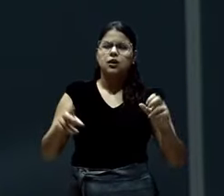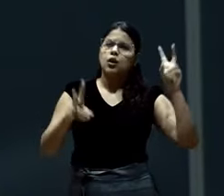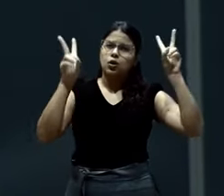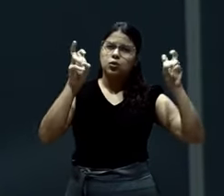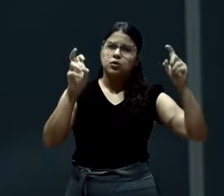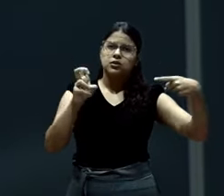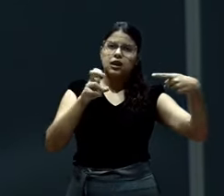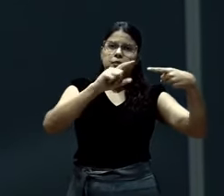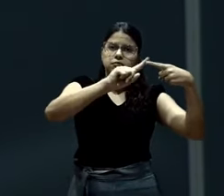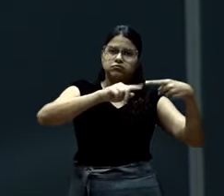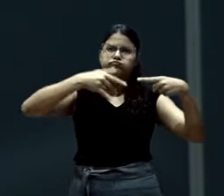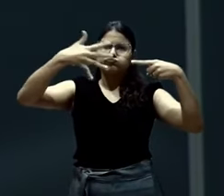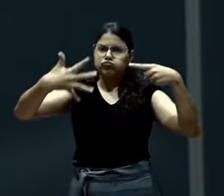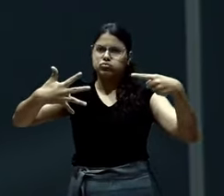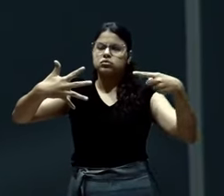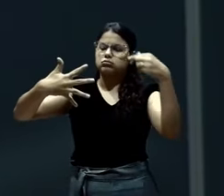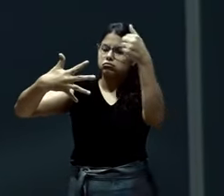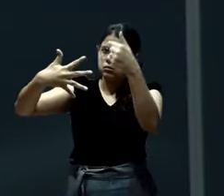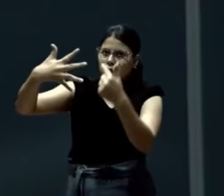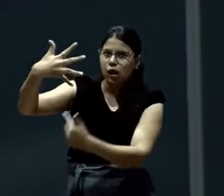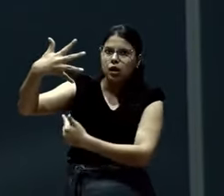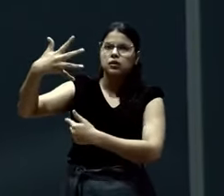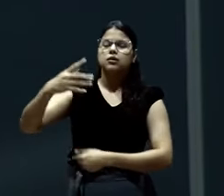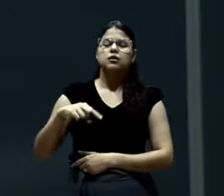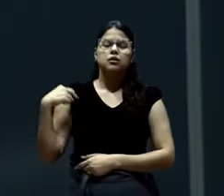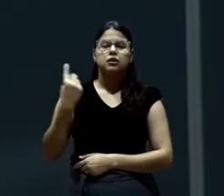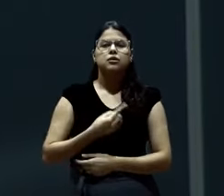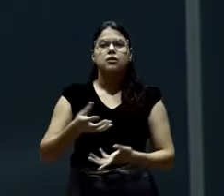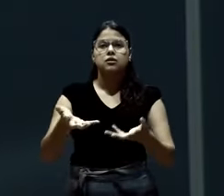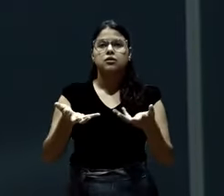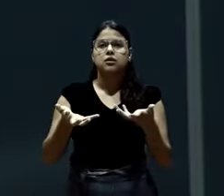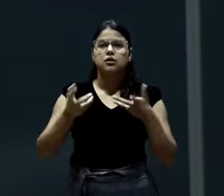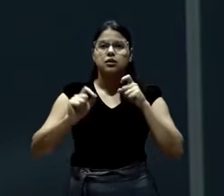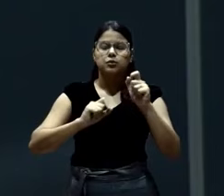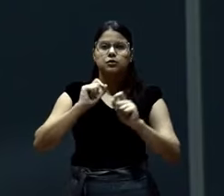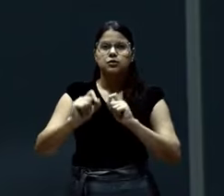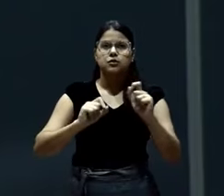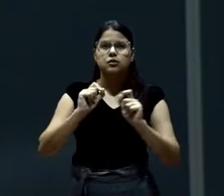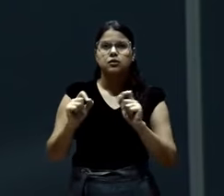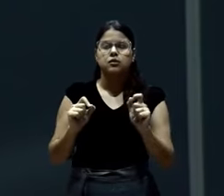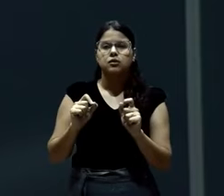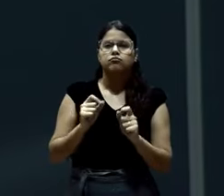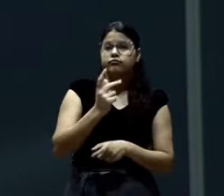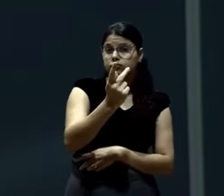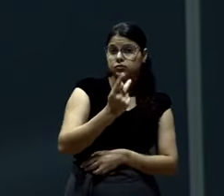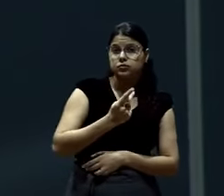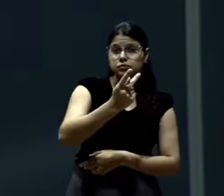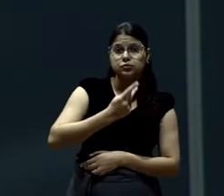Porque nós estamos querendo construir, na minha e na sua vida,